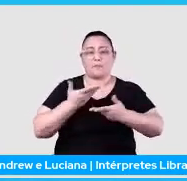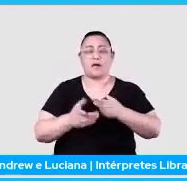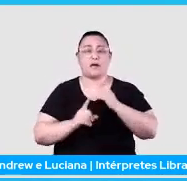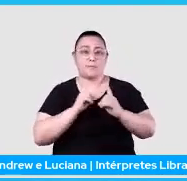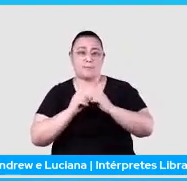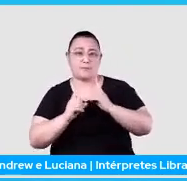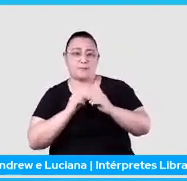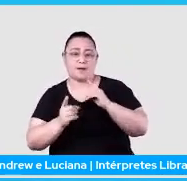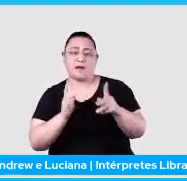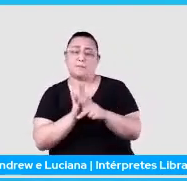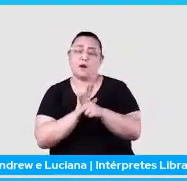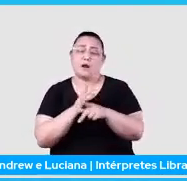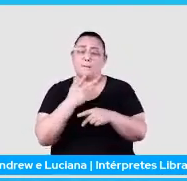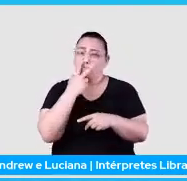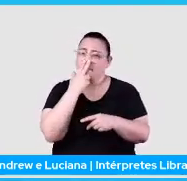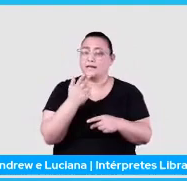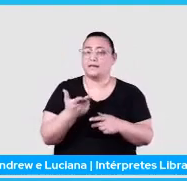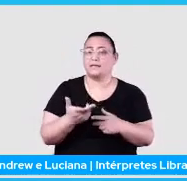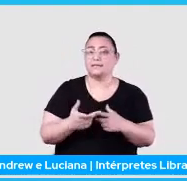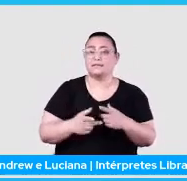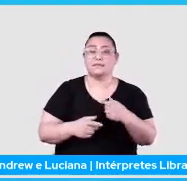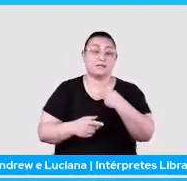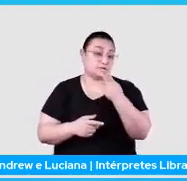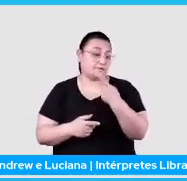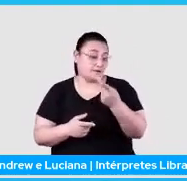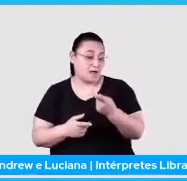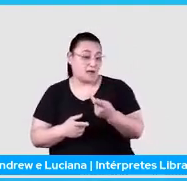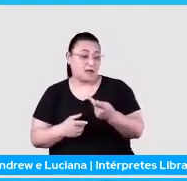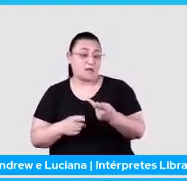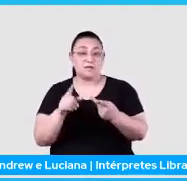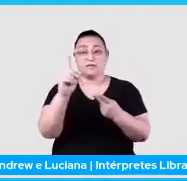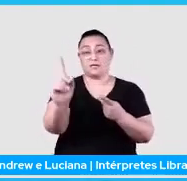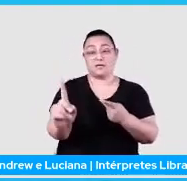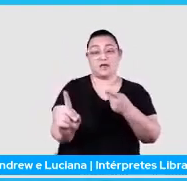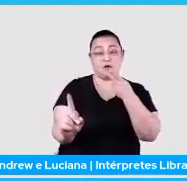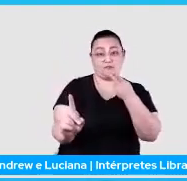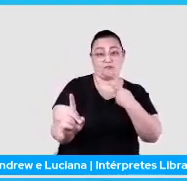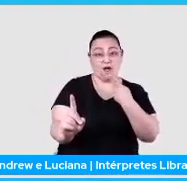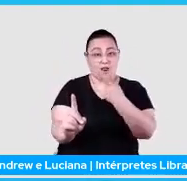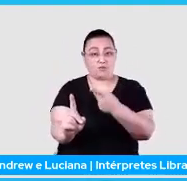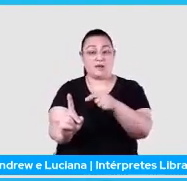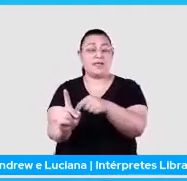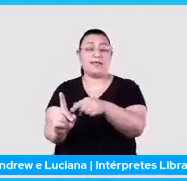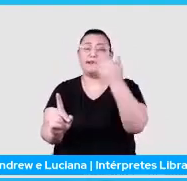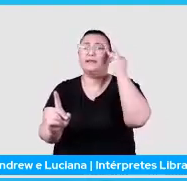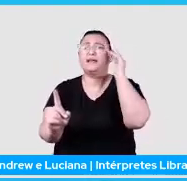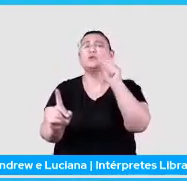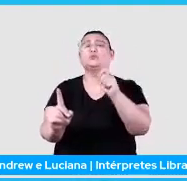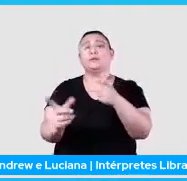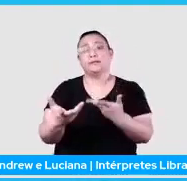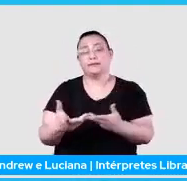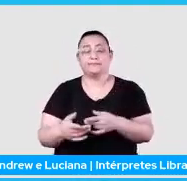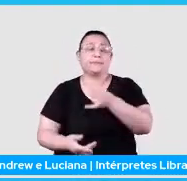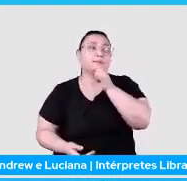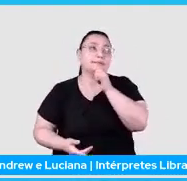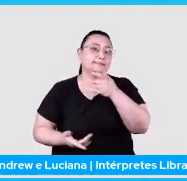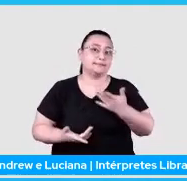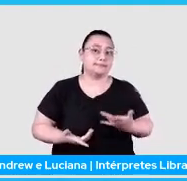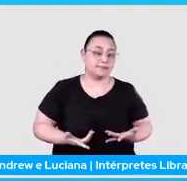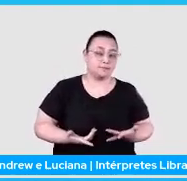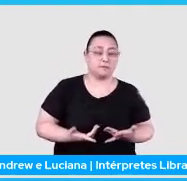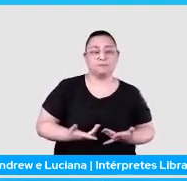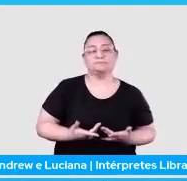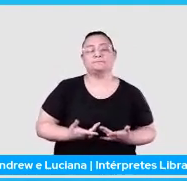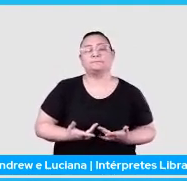gente meio que tem essa ambiguação do que a gente quer falar e o o outro entende, né? E aí, só dando um exemplo do que é essa questão do